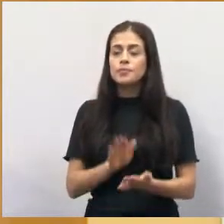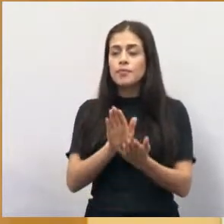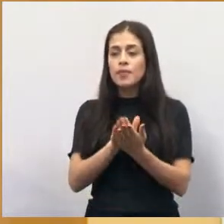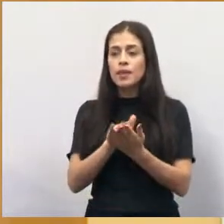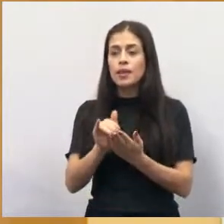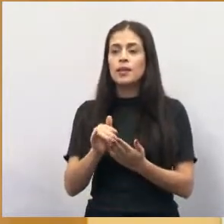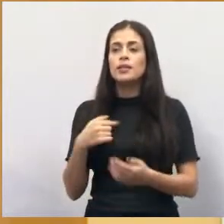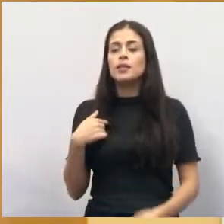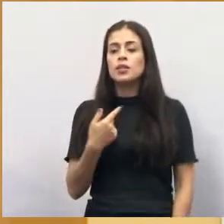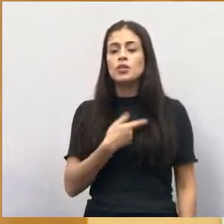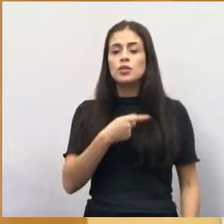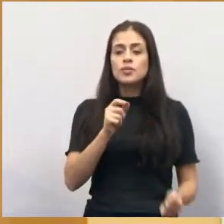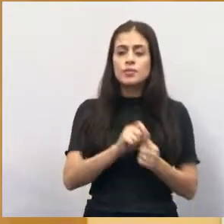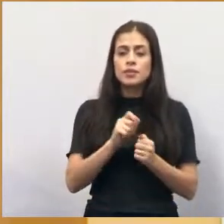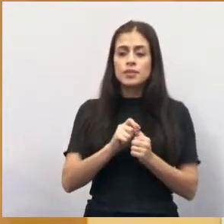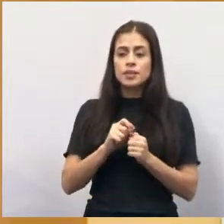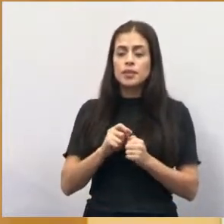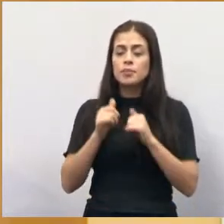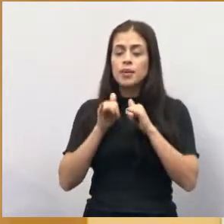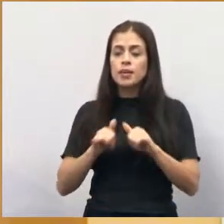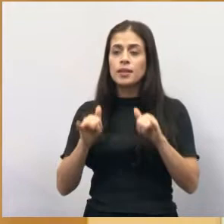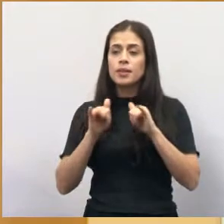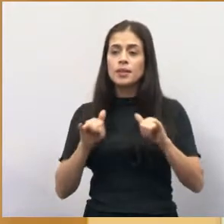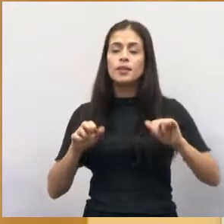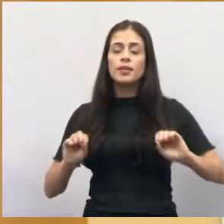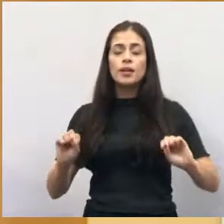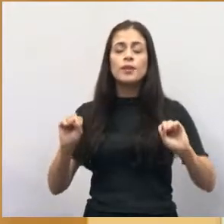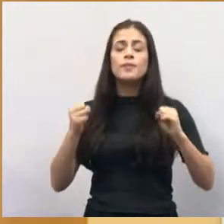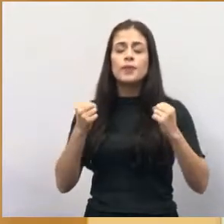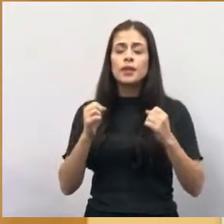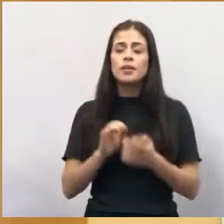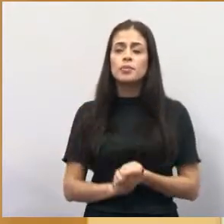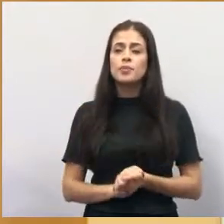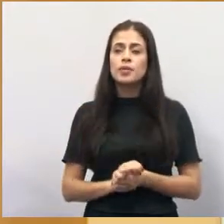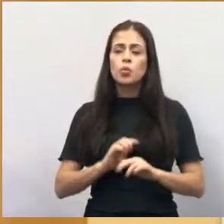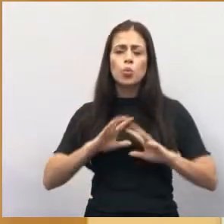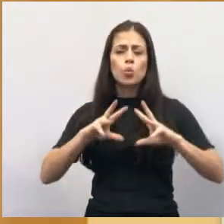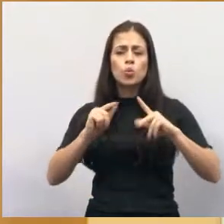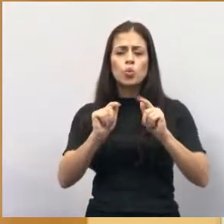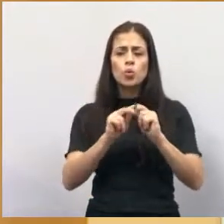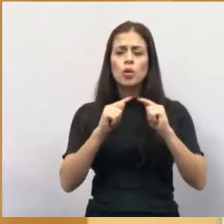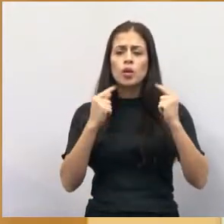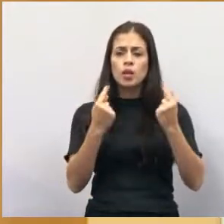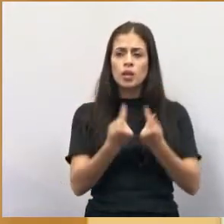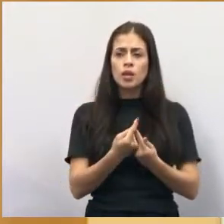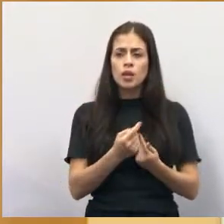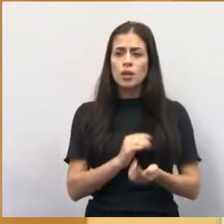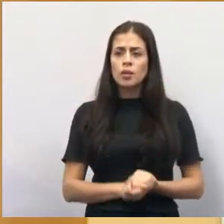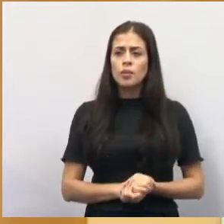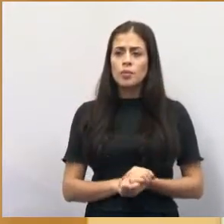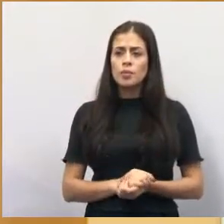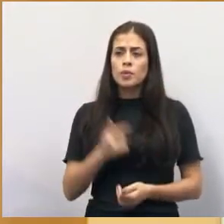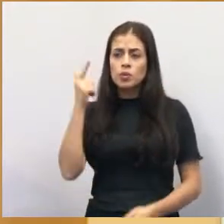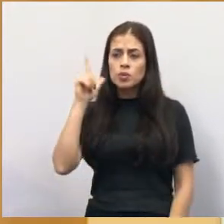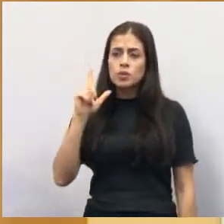nós fizemos a campanha firme para o Wagner, com toda a nossa equipe e conseguimos para ele 2